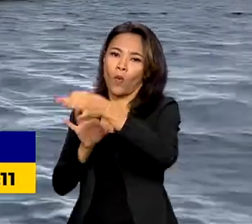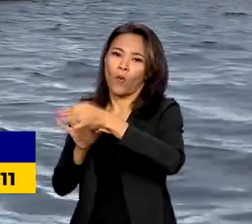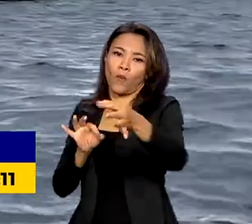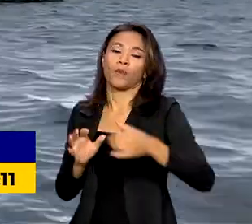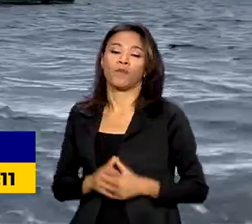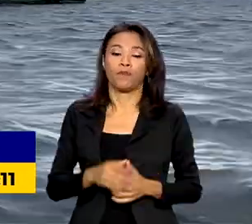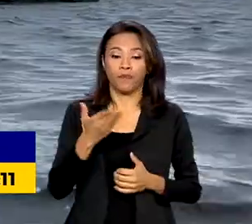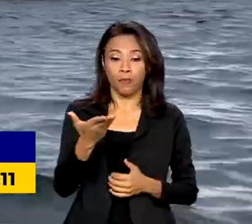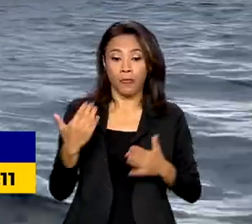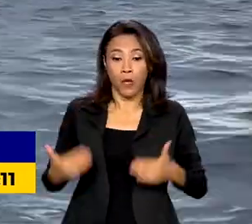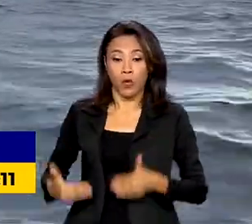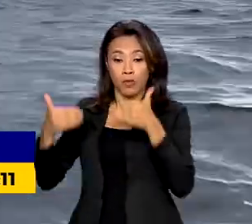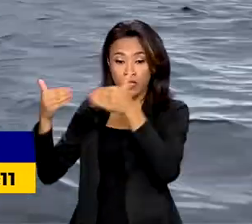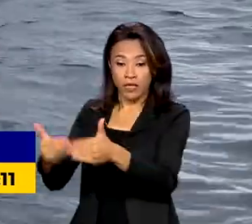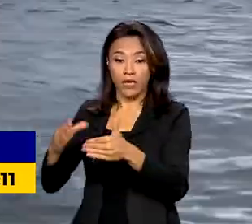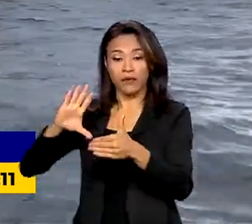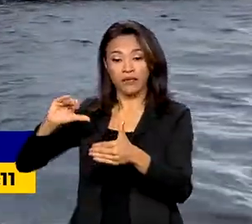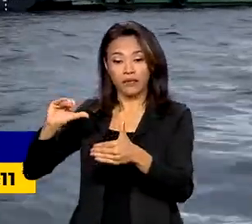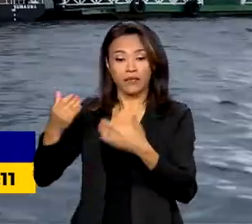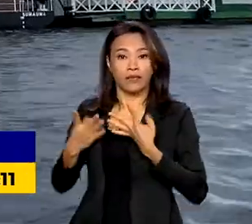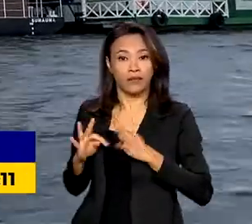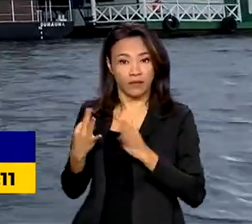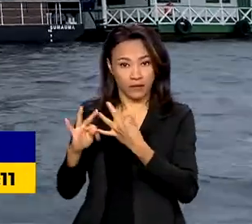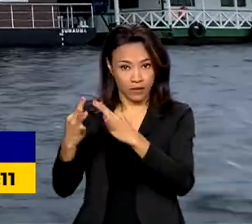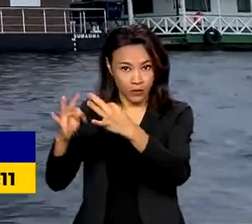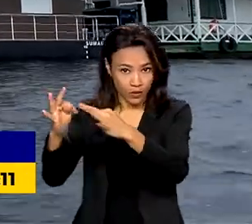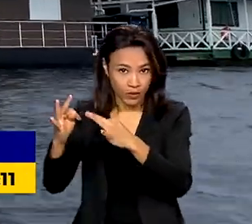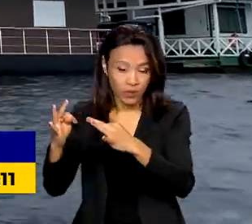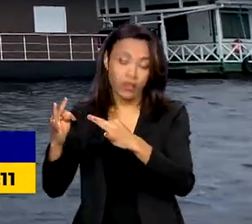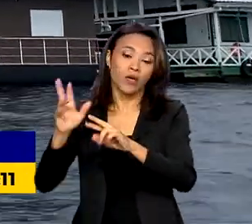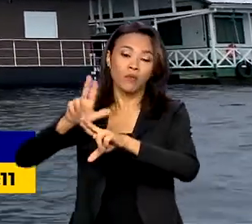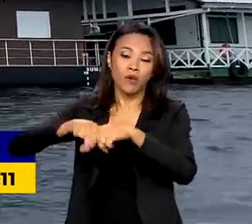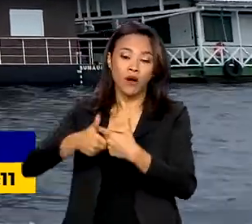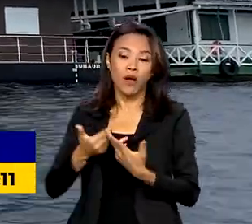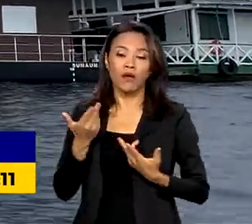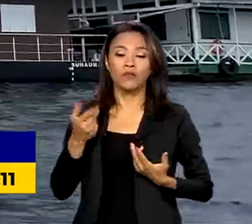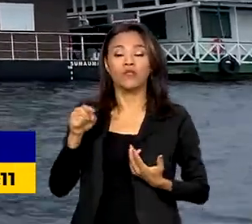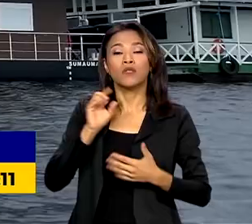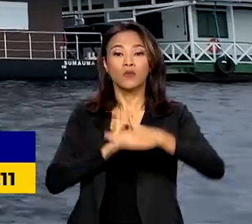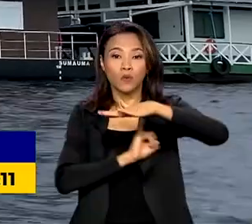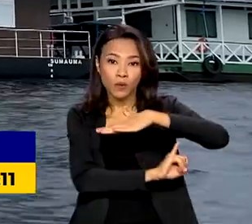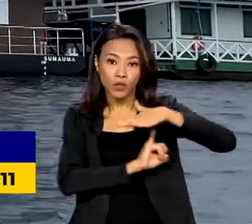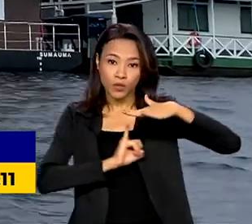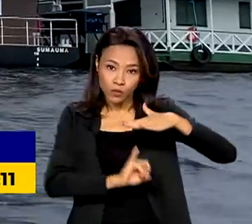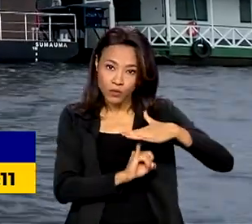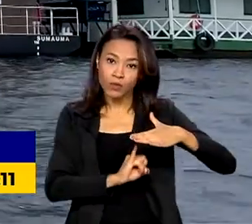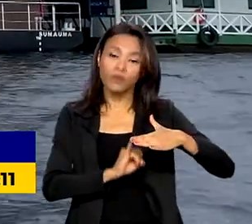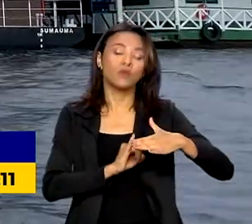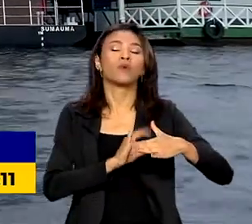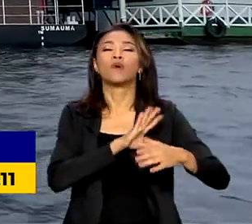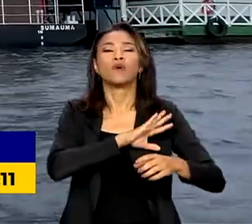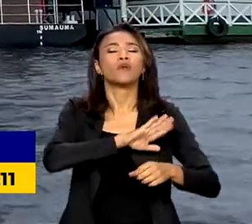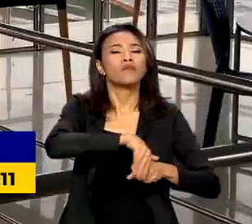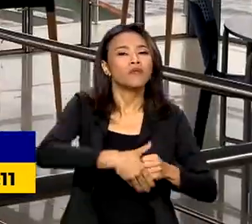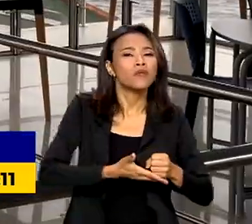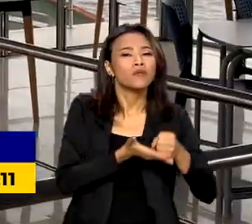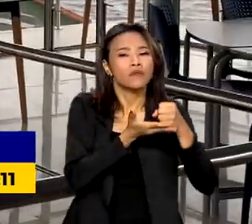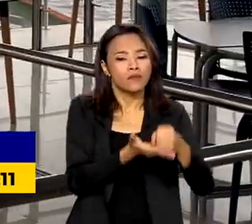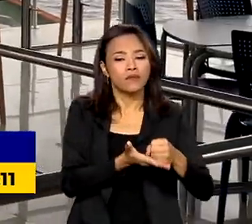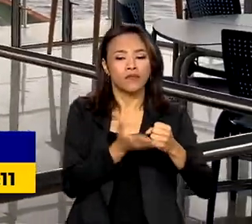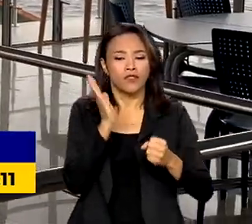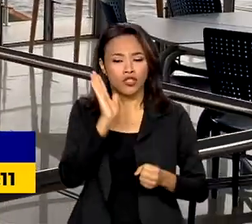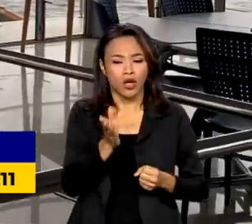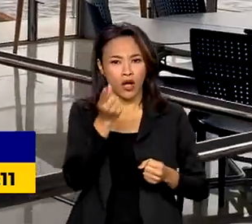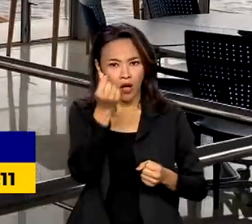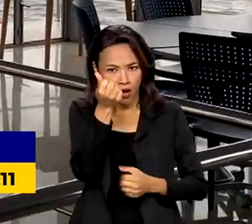da Ciência, Tecnologia e Inovações, por meio do Instituto de Desenvolvimento Sustentável Manirauá, já